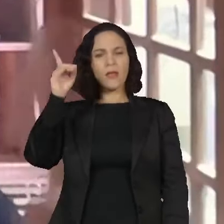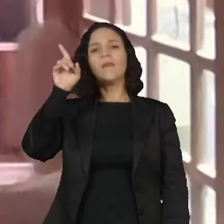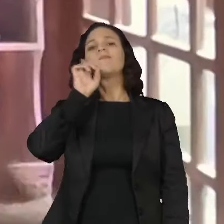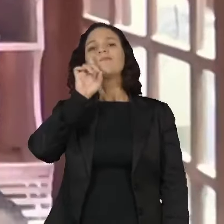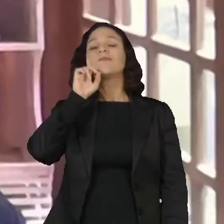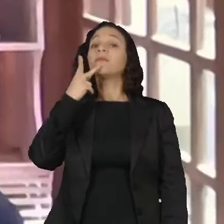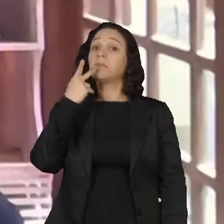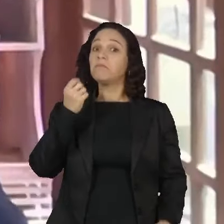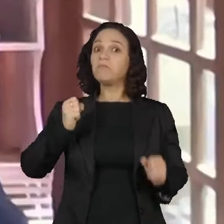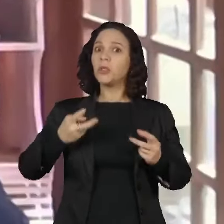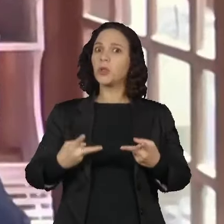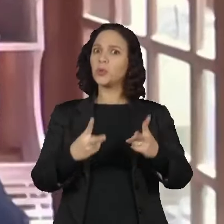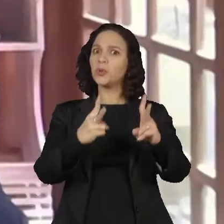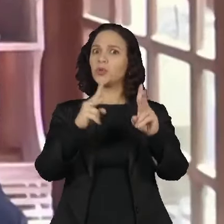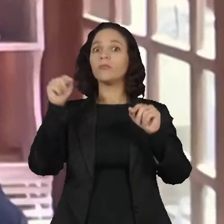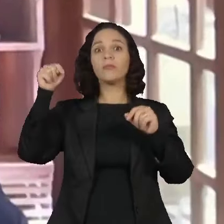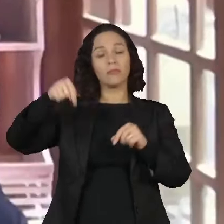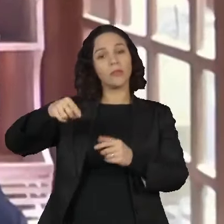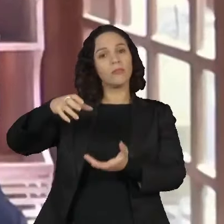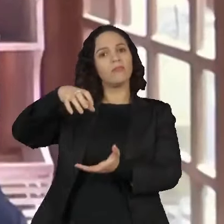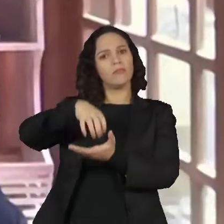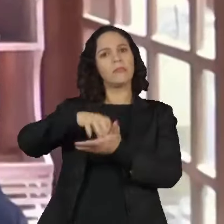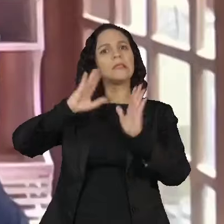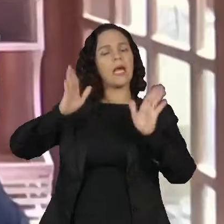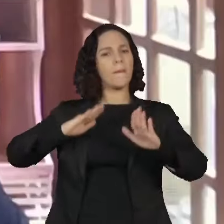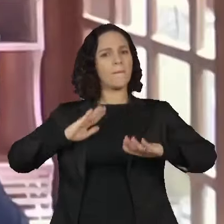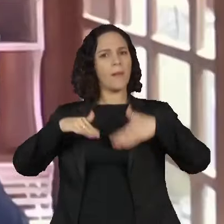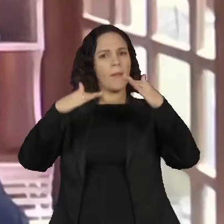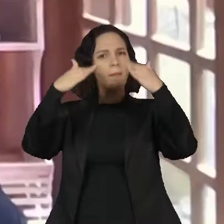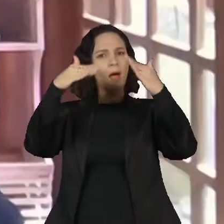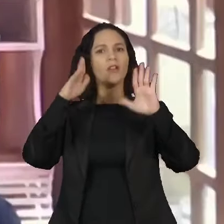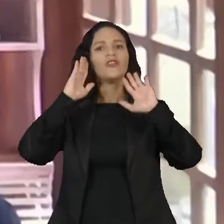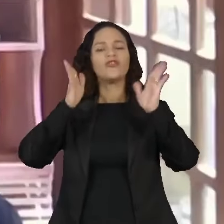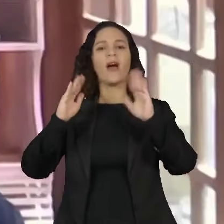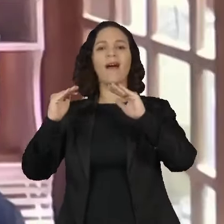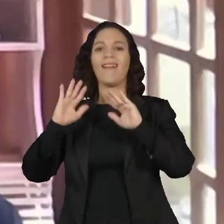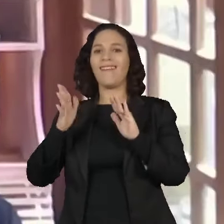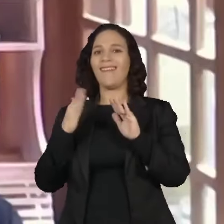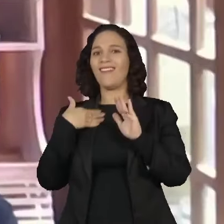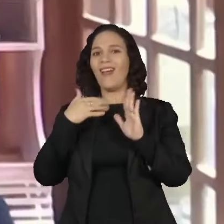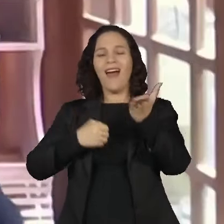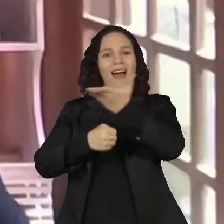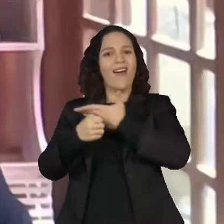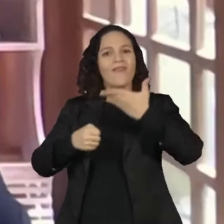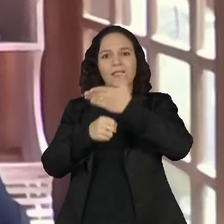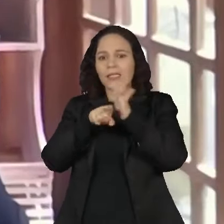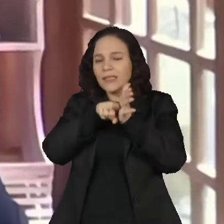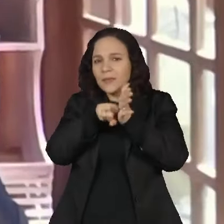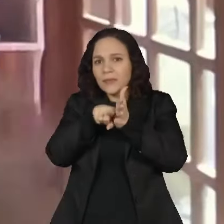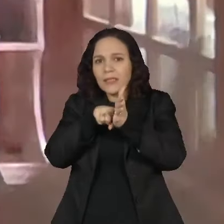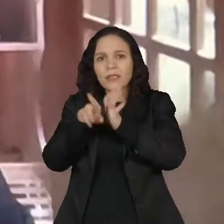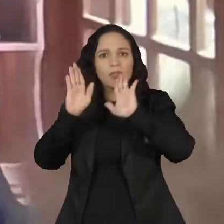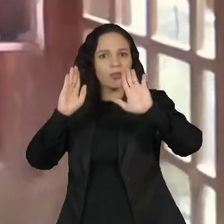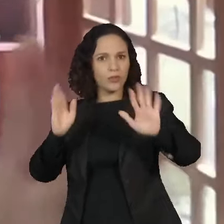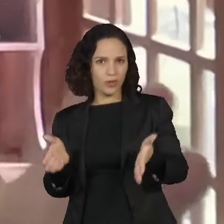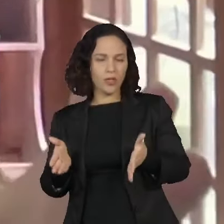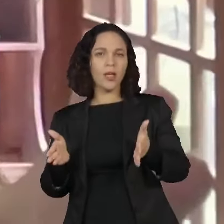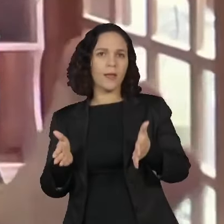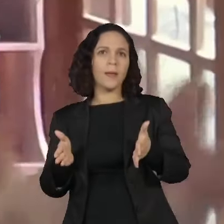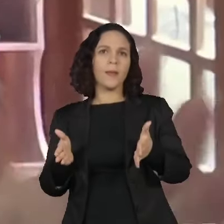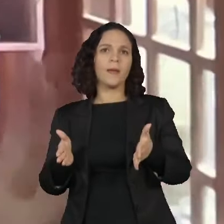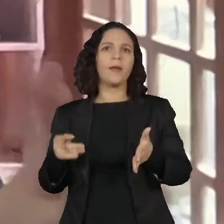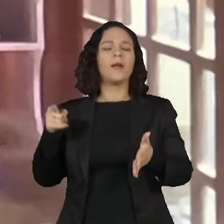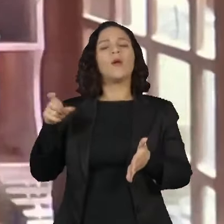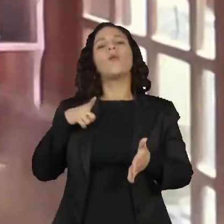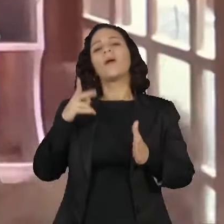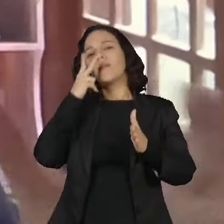vocês podem continuar aqui já num estudo clínico, que a gente chama um estágio avançado, que é um estudo